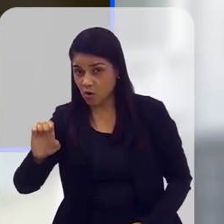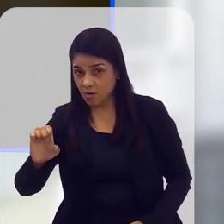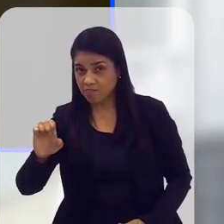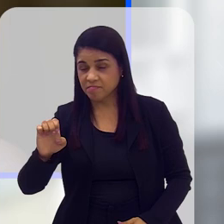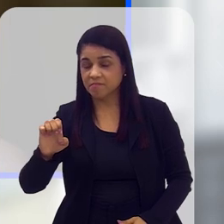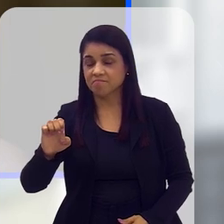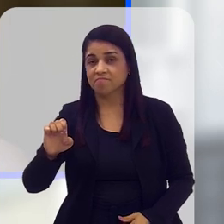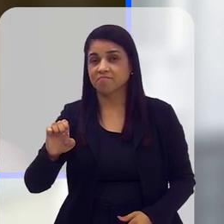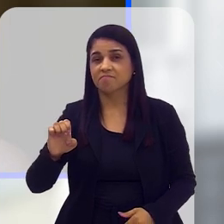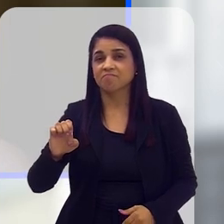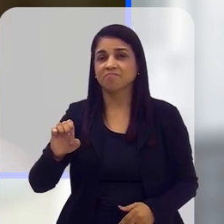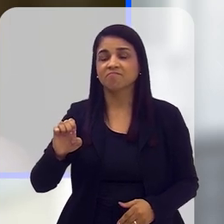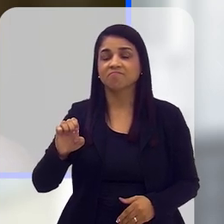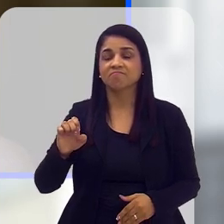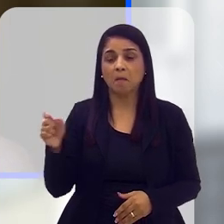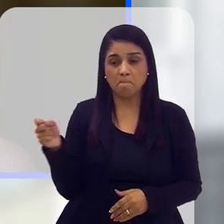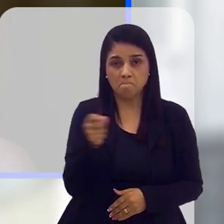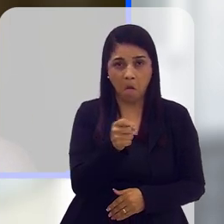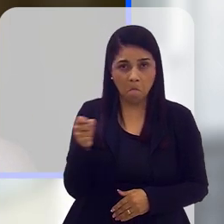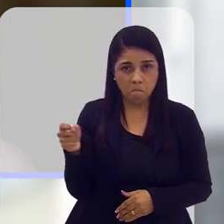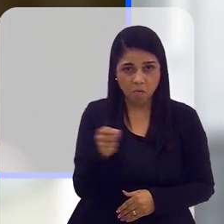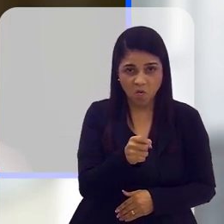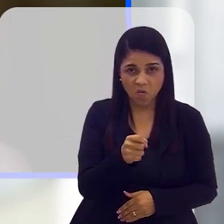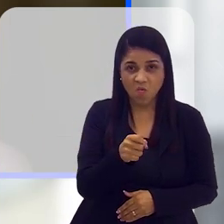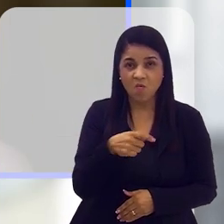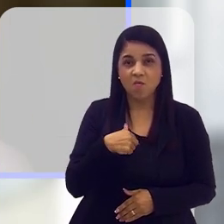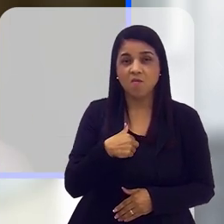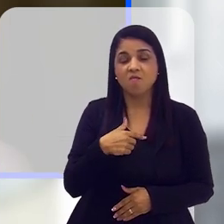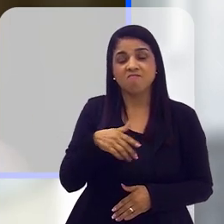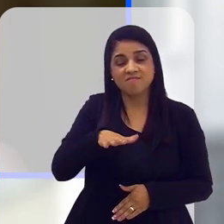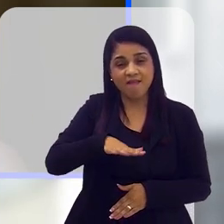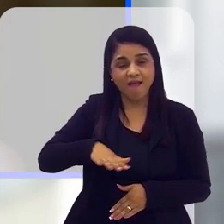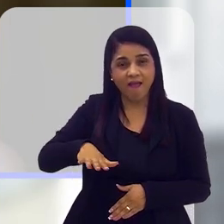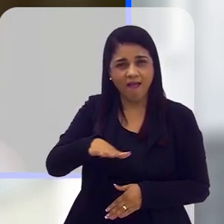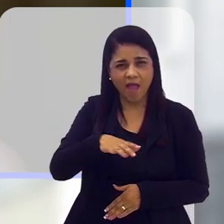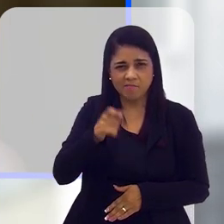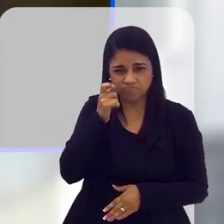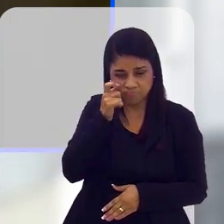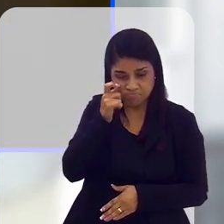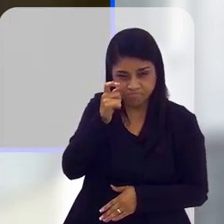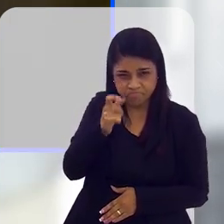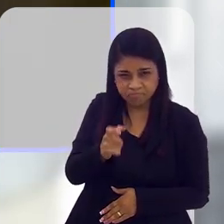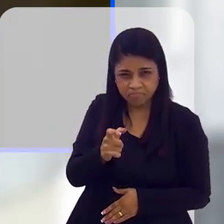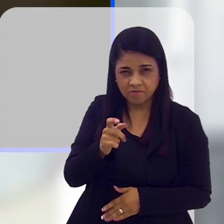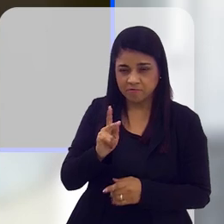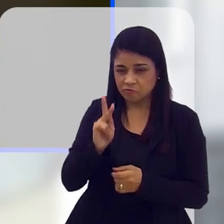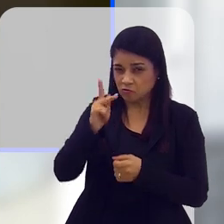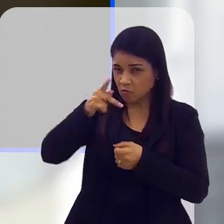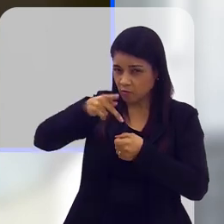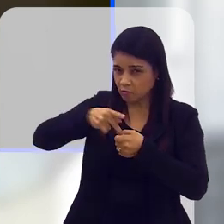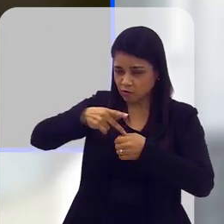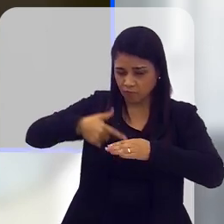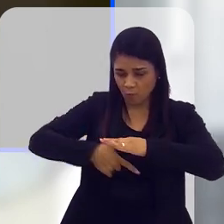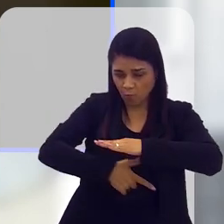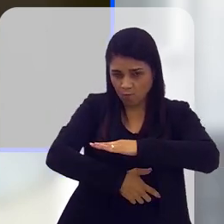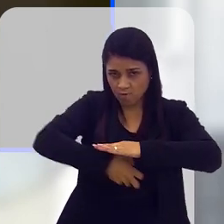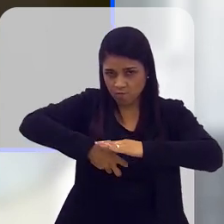estão sendo bastante ocupadas por lobistas mesmo da área de